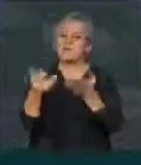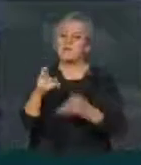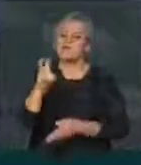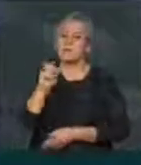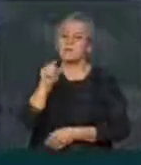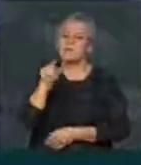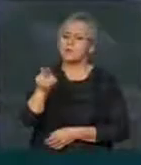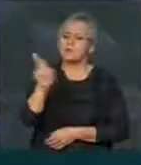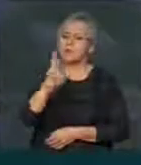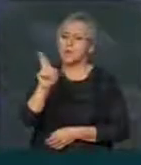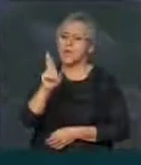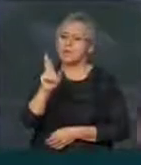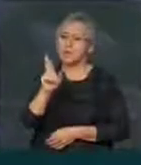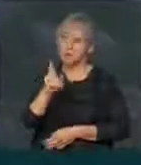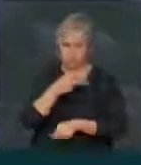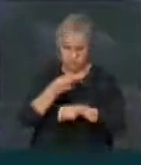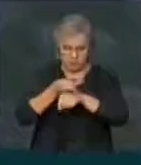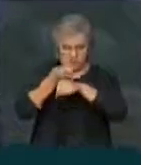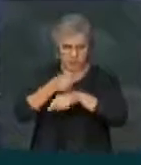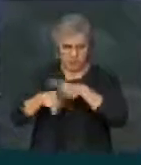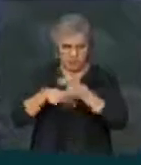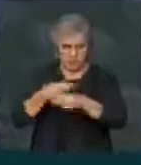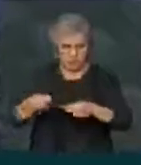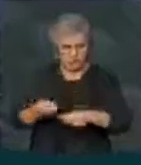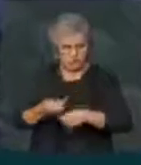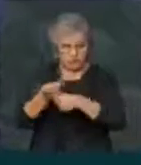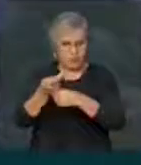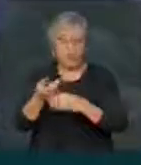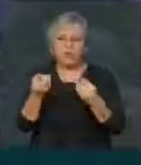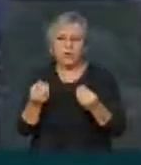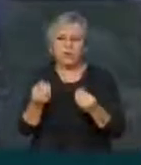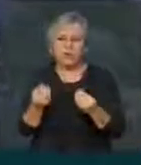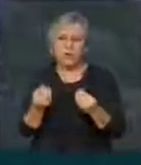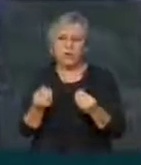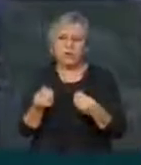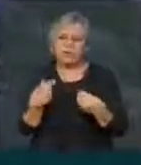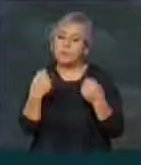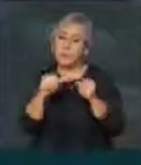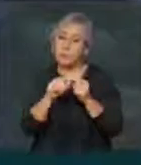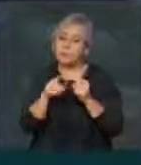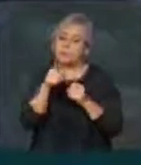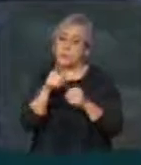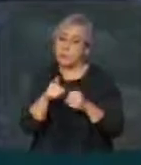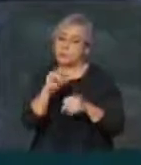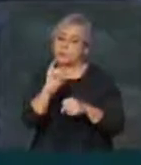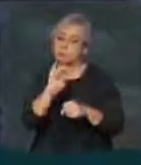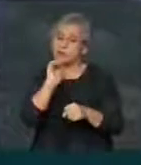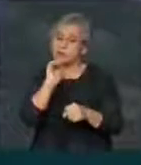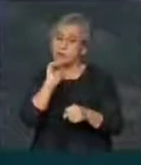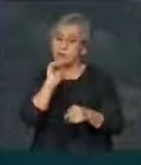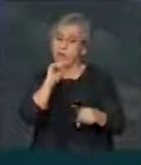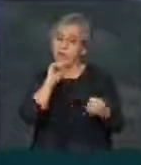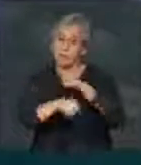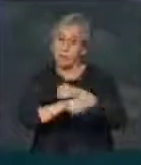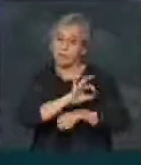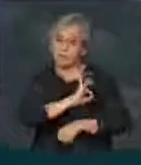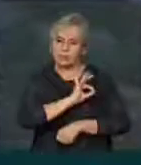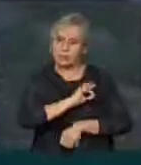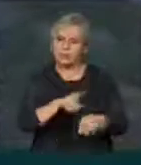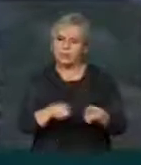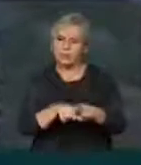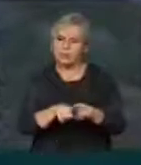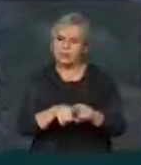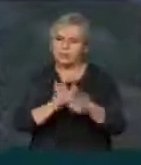de recompensa. Ora, por que não faz isso também quando matam policiais, quando caçam os policiais,